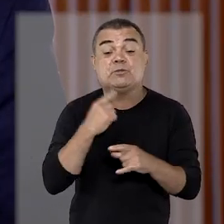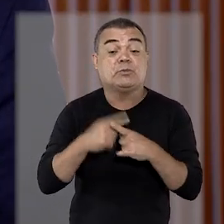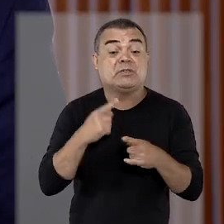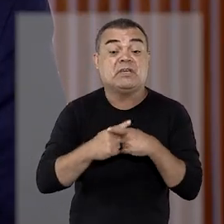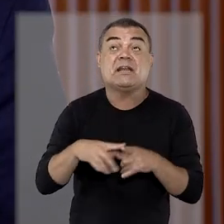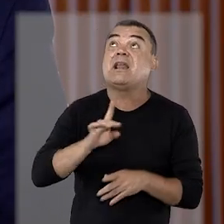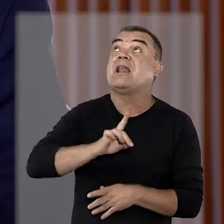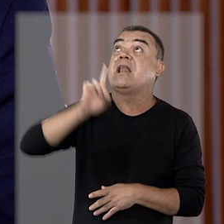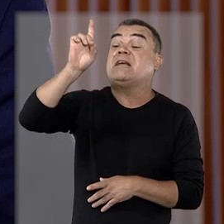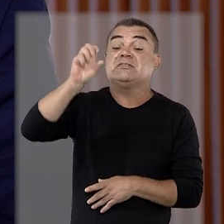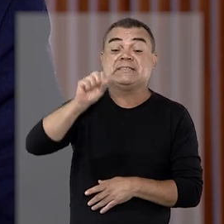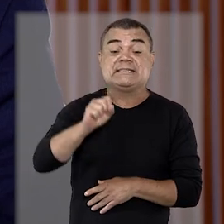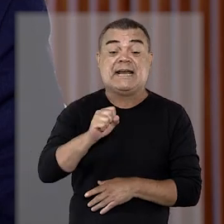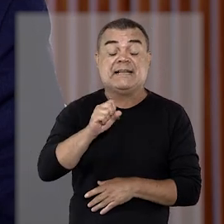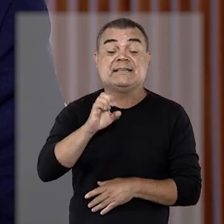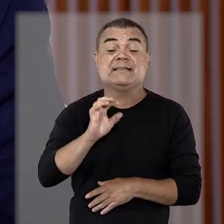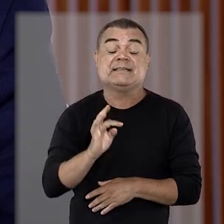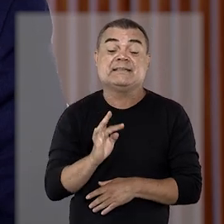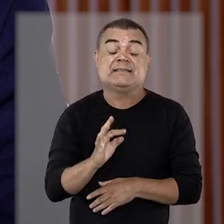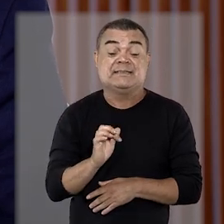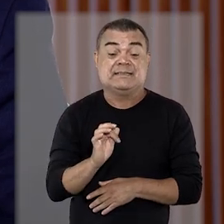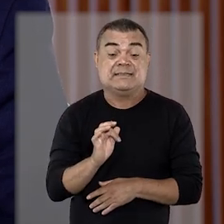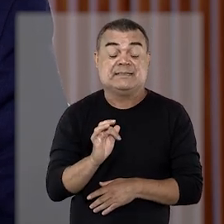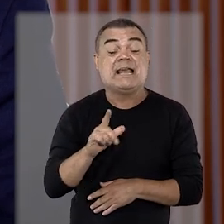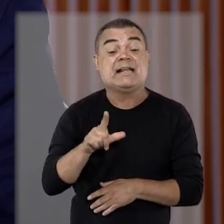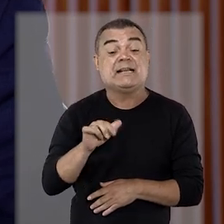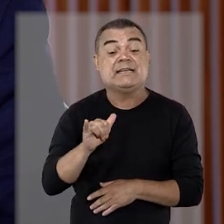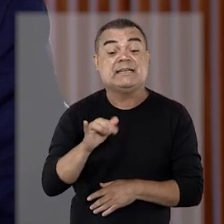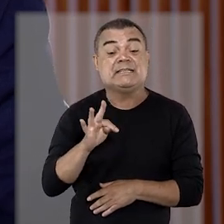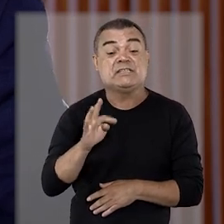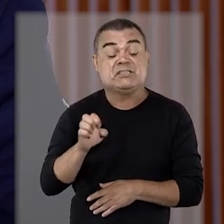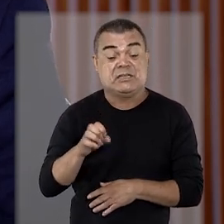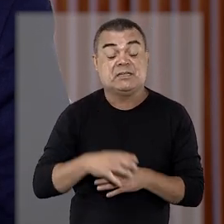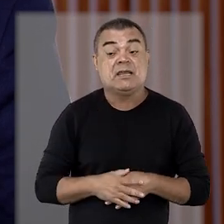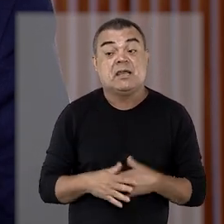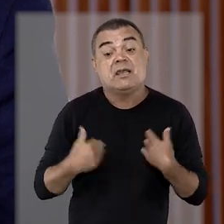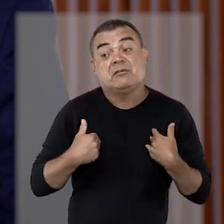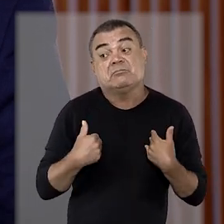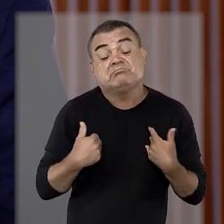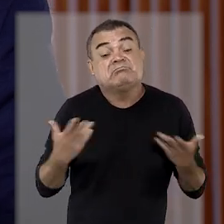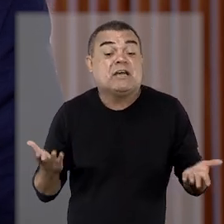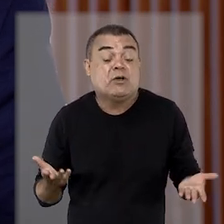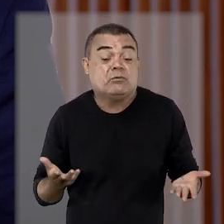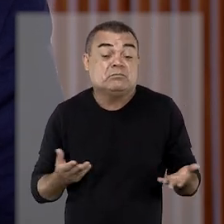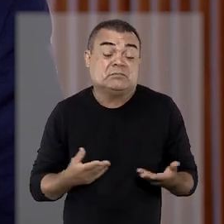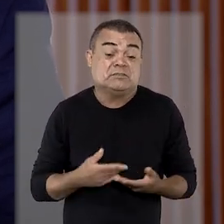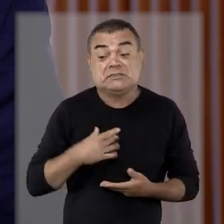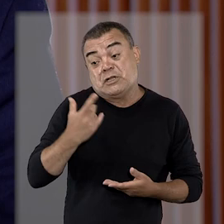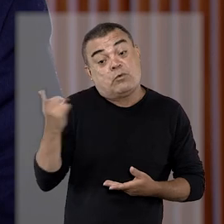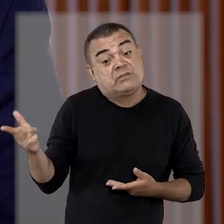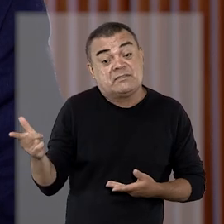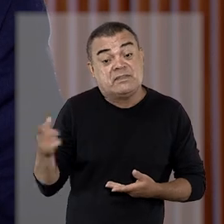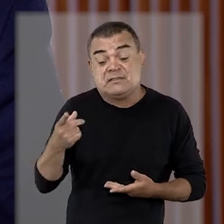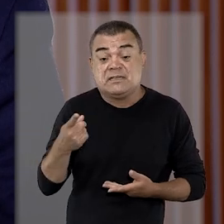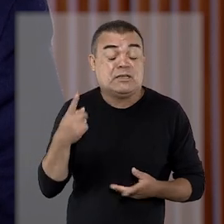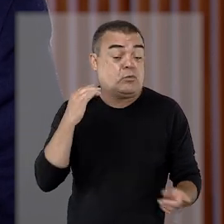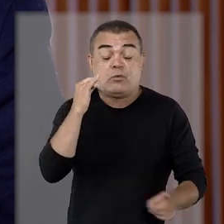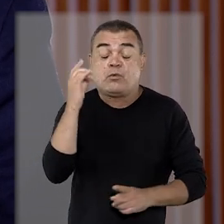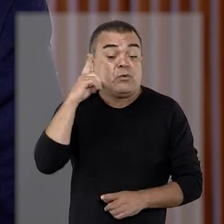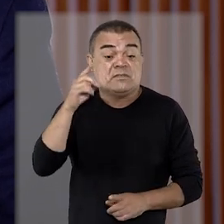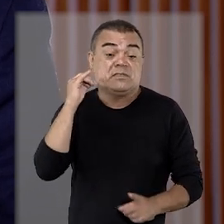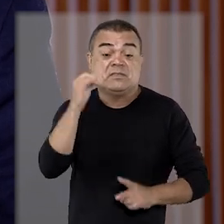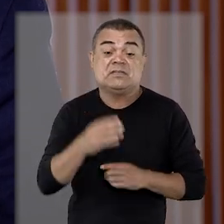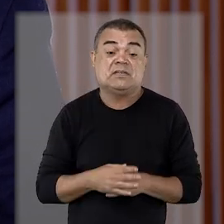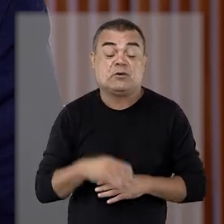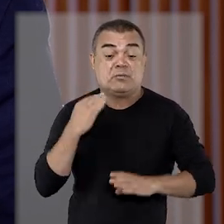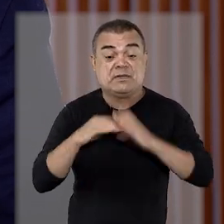só pegava internet porque era por satélite. Então, provavelmente ele nem conseguiria ter entrado em contato